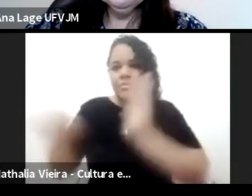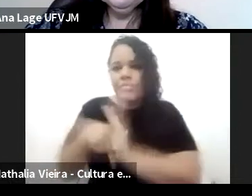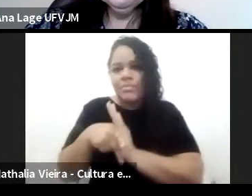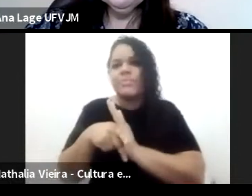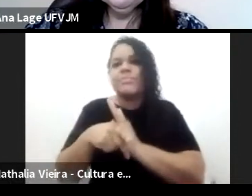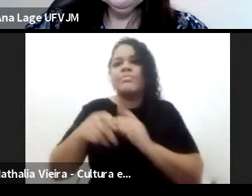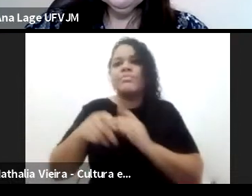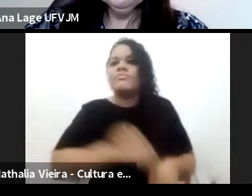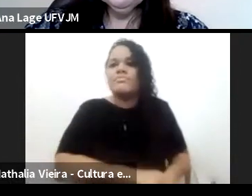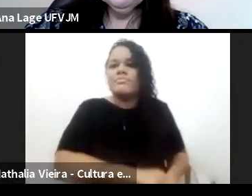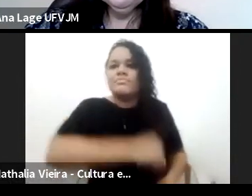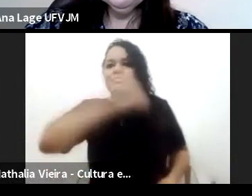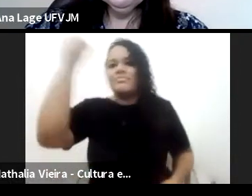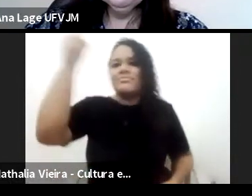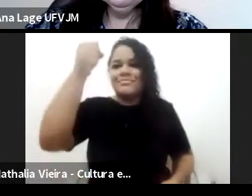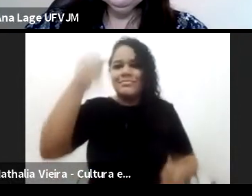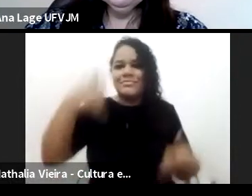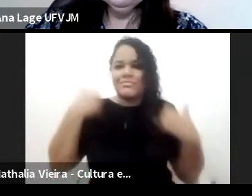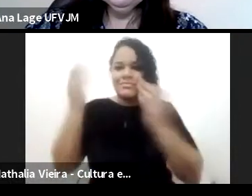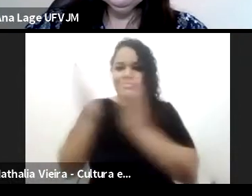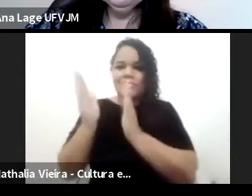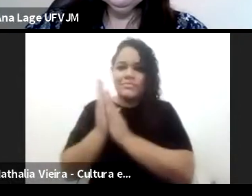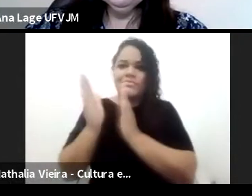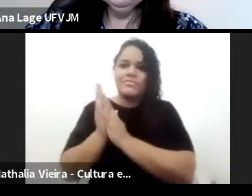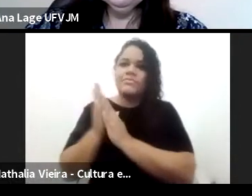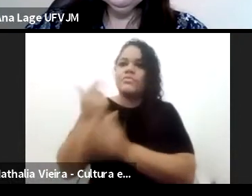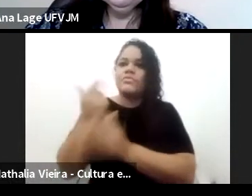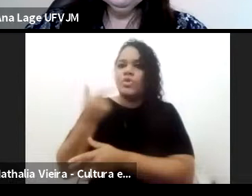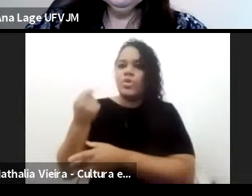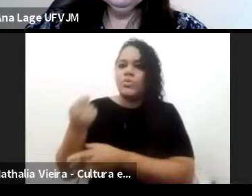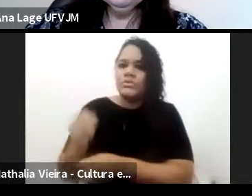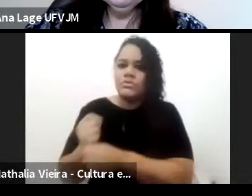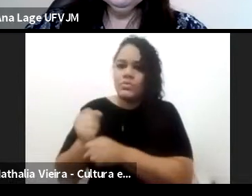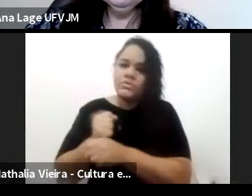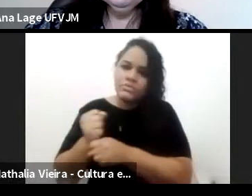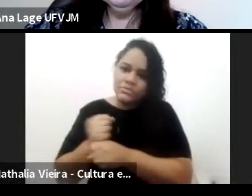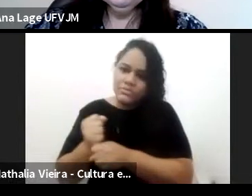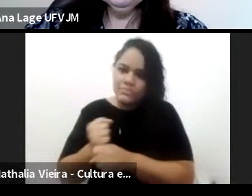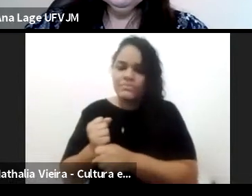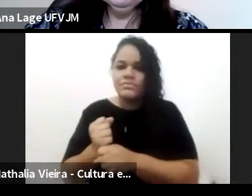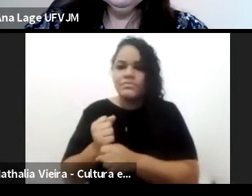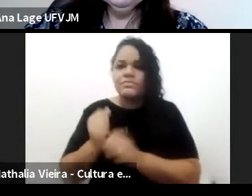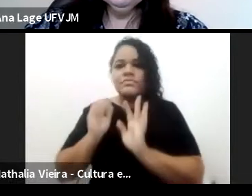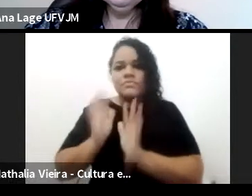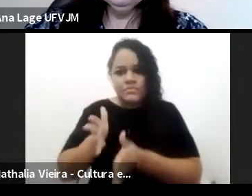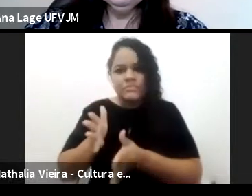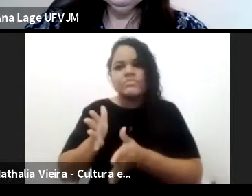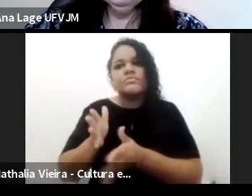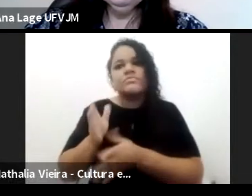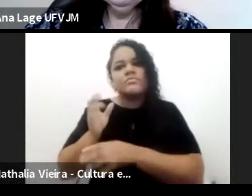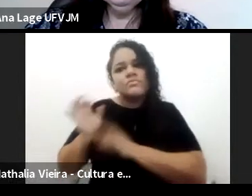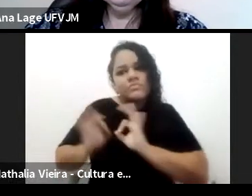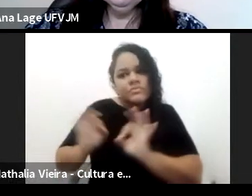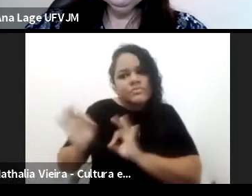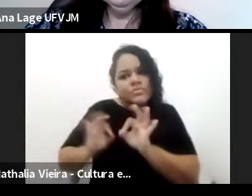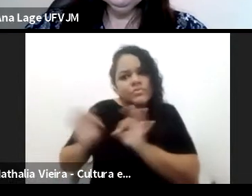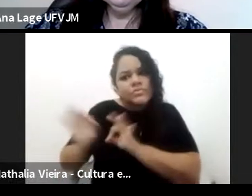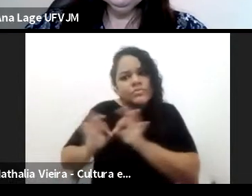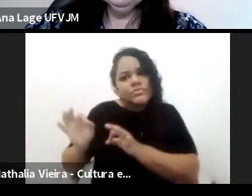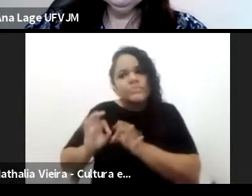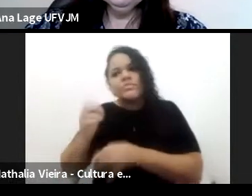anos nós temos discutido a necessidade de problematizarmos esse bicentenário para que possamos